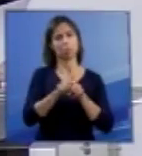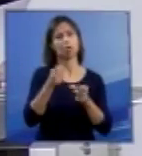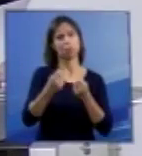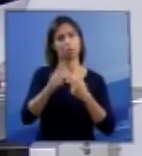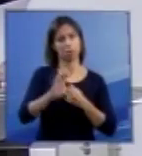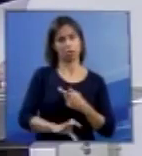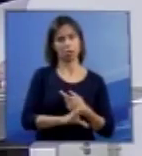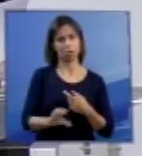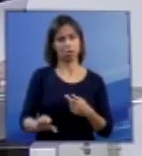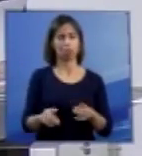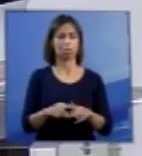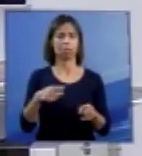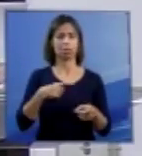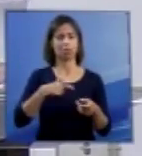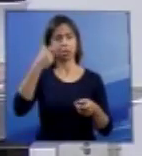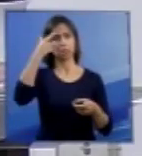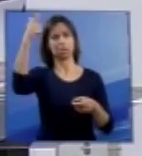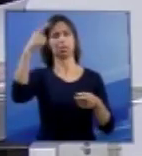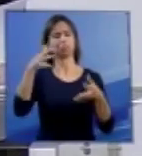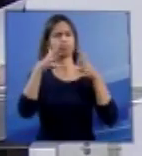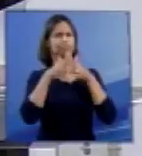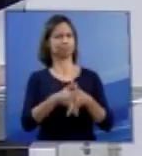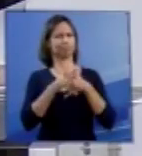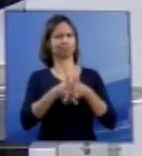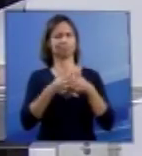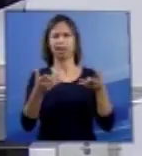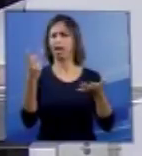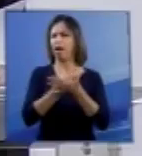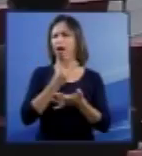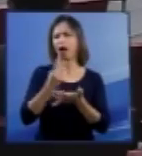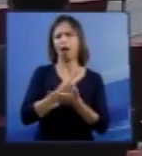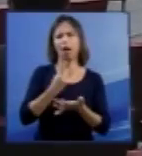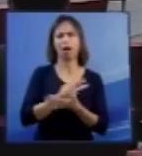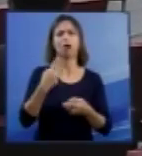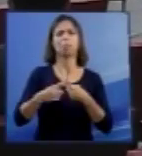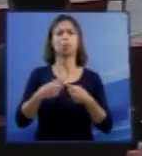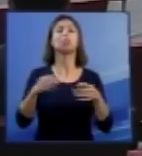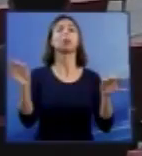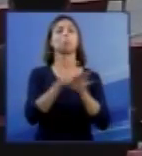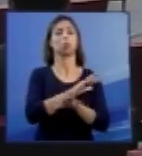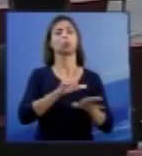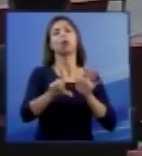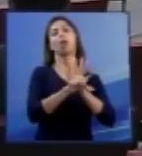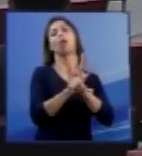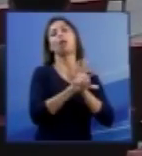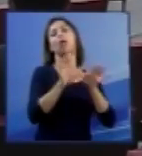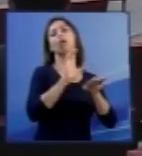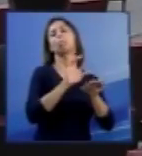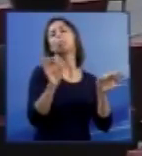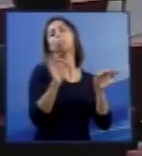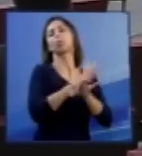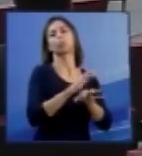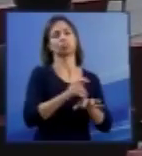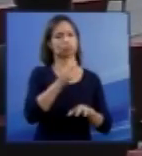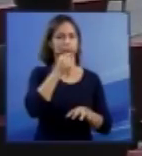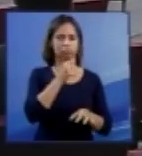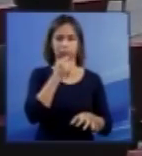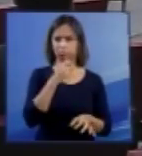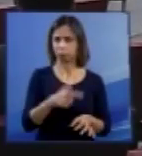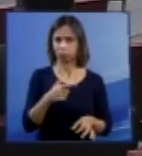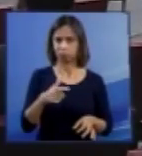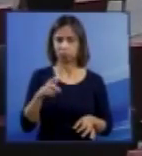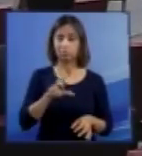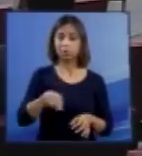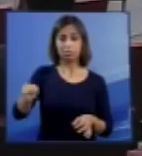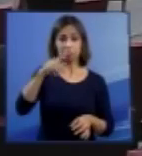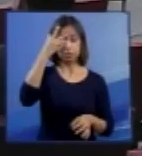há uma ideia equivocada de que esses casos já estão contemplados na legislação do país. Tal é a certeza